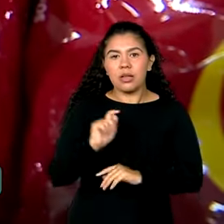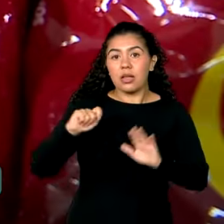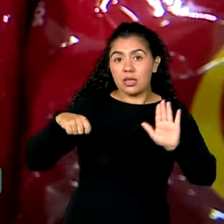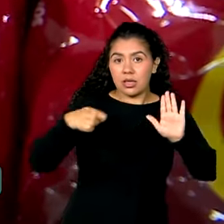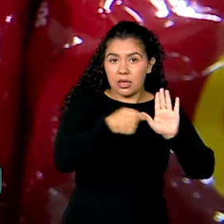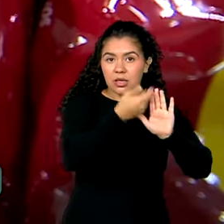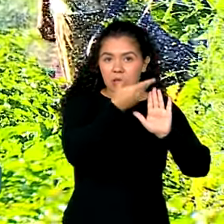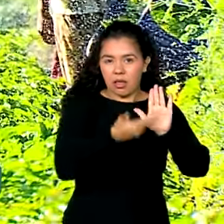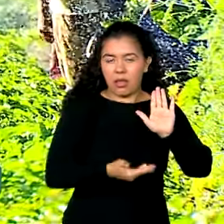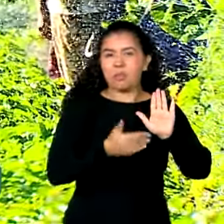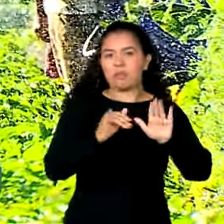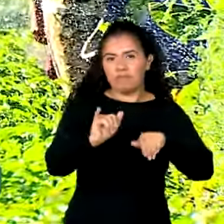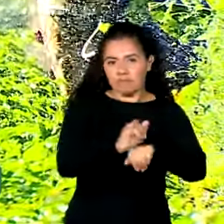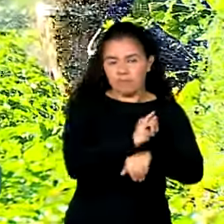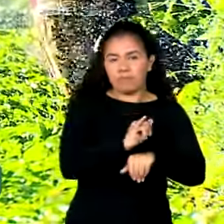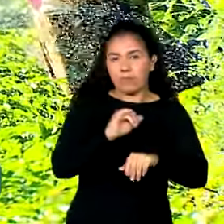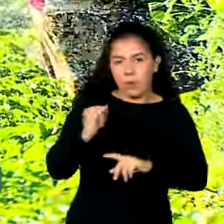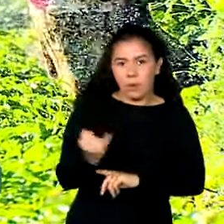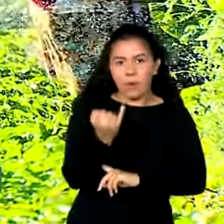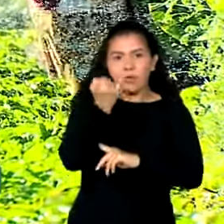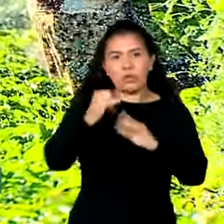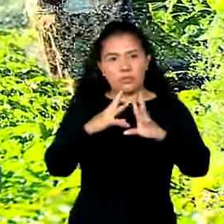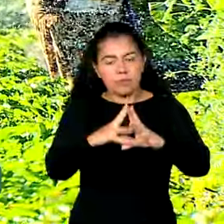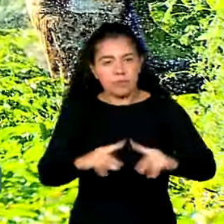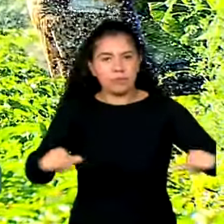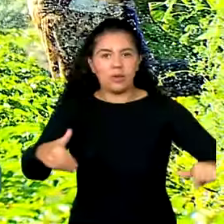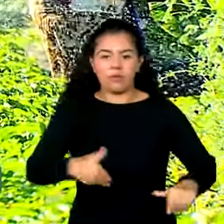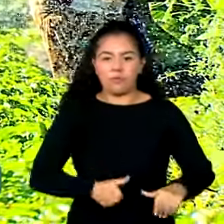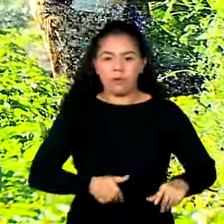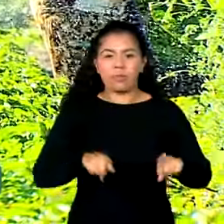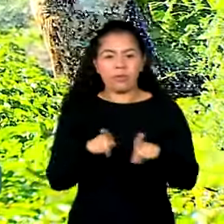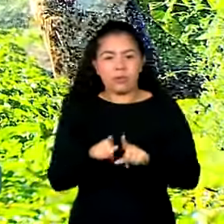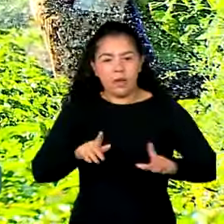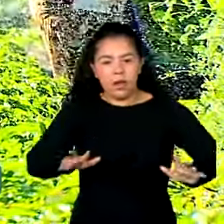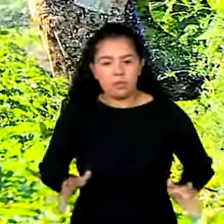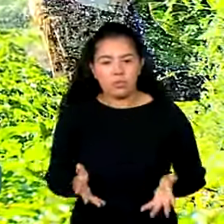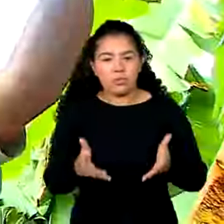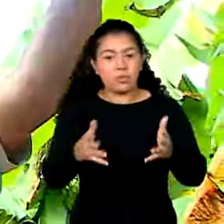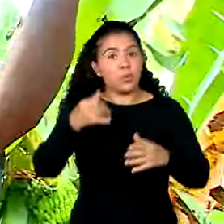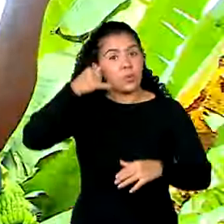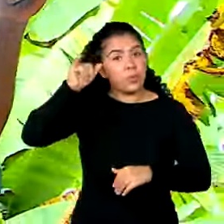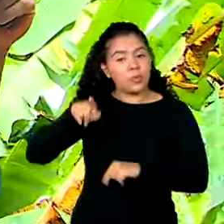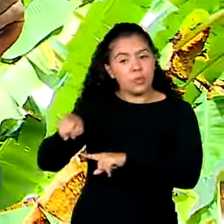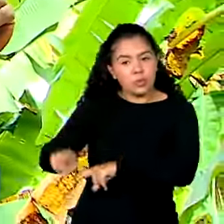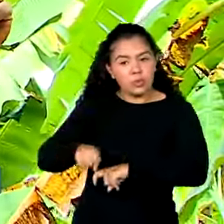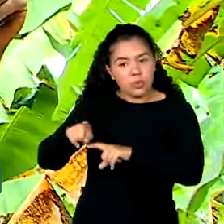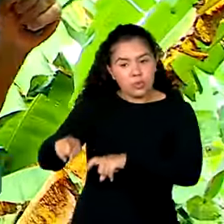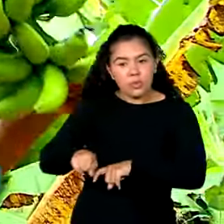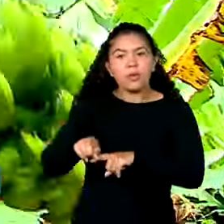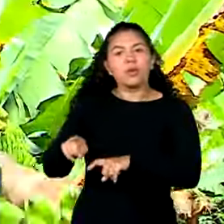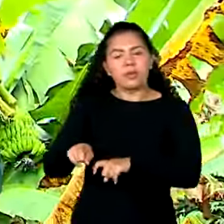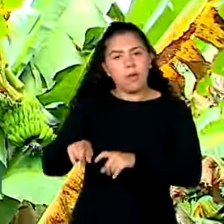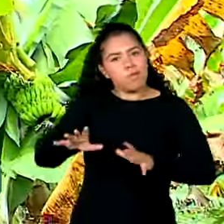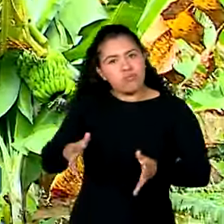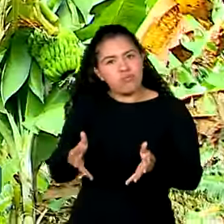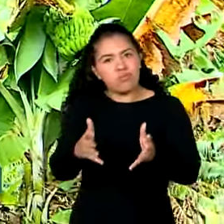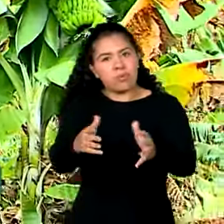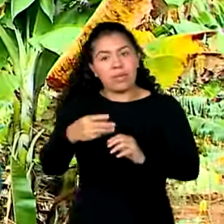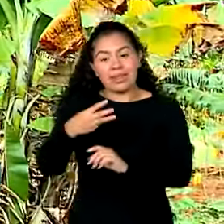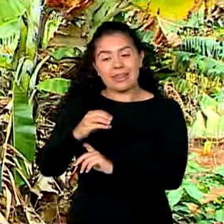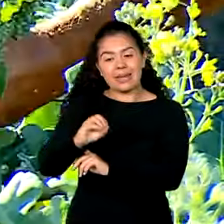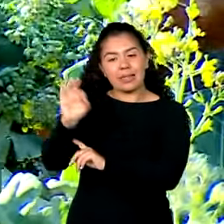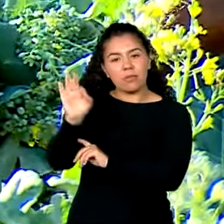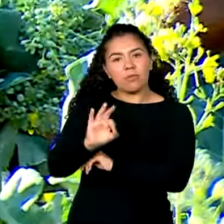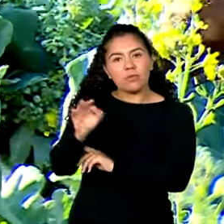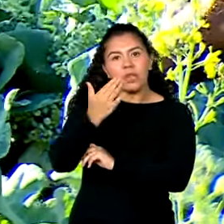luta contra a fome. Além disso, o programa também ajuda a fortalecer o pequeno produtor rural, pois prevê que pelo menos 30% da comida